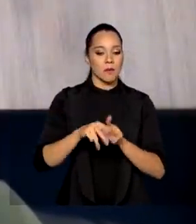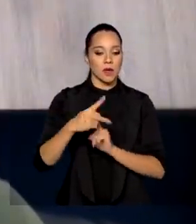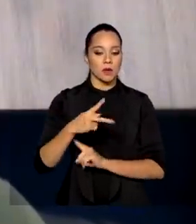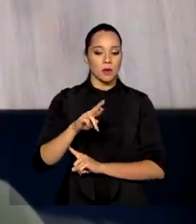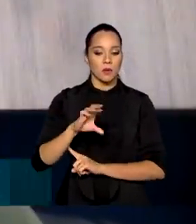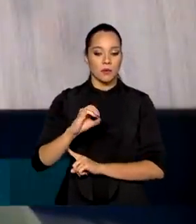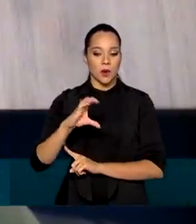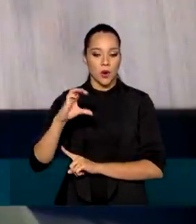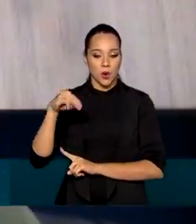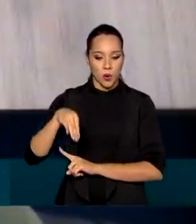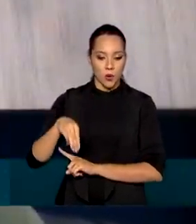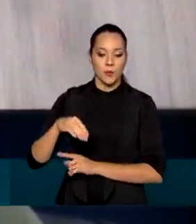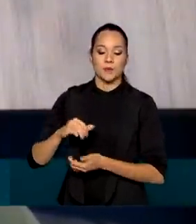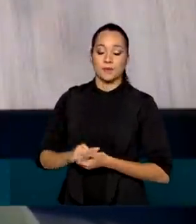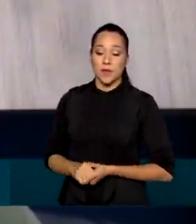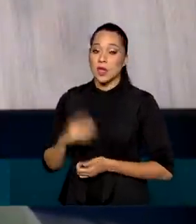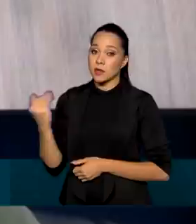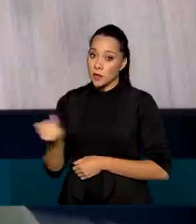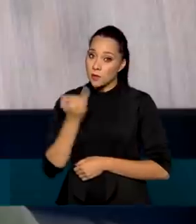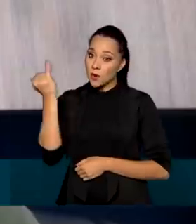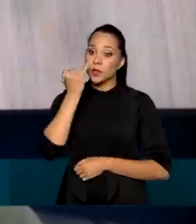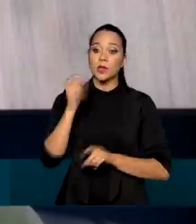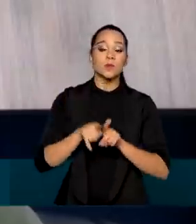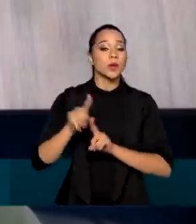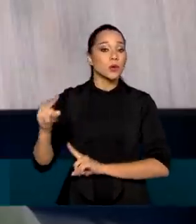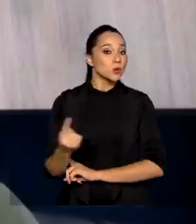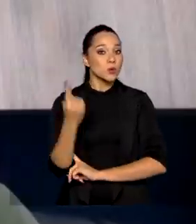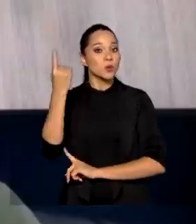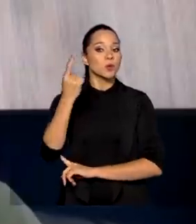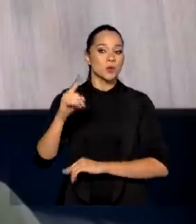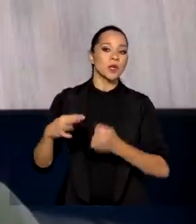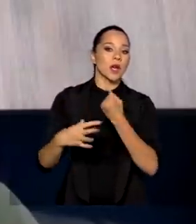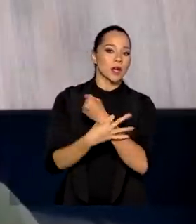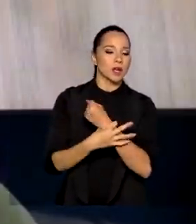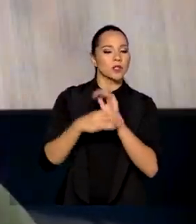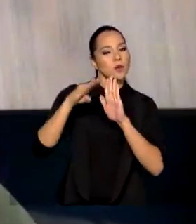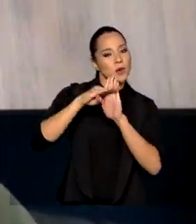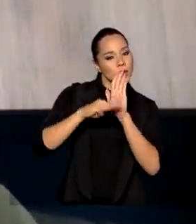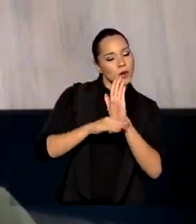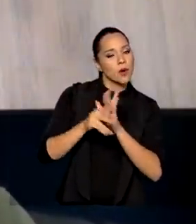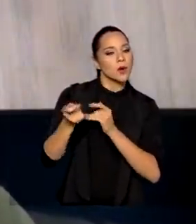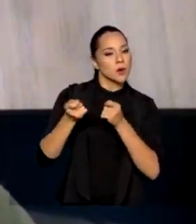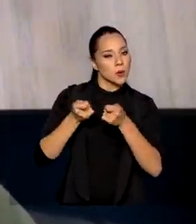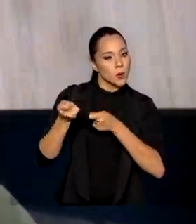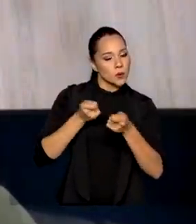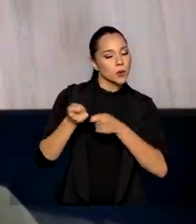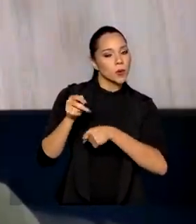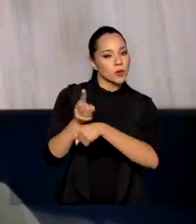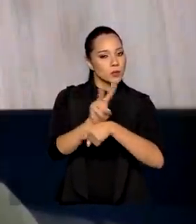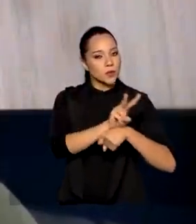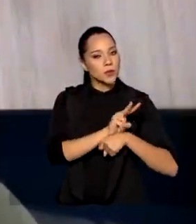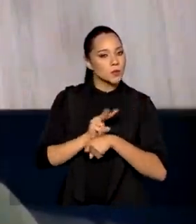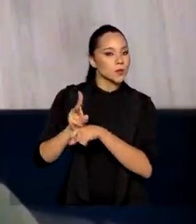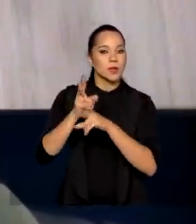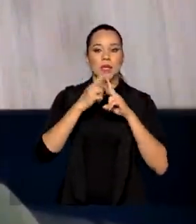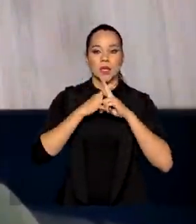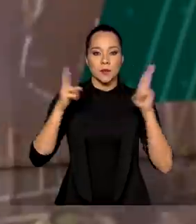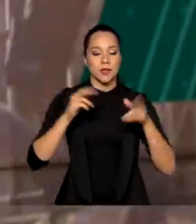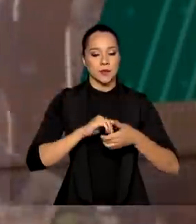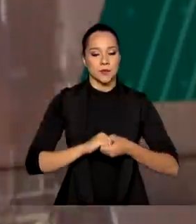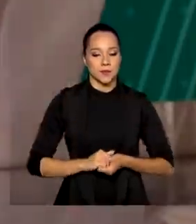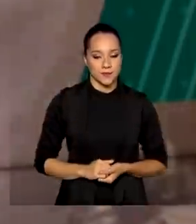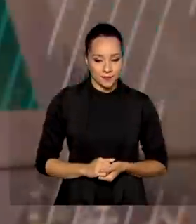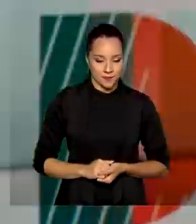reclamação. Esses canais são importantes porque são os únicos que garantem o protocolo e controle de monitoramento dessa reclamação.